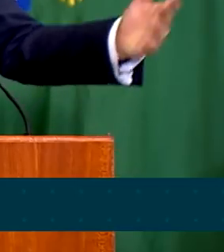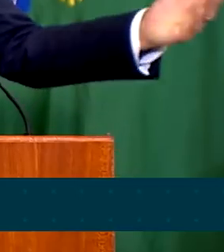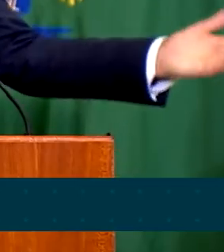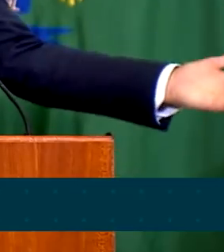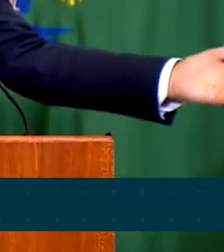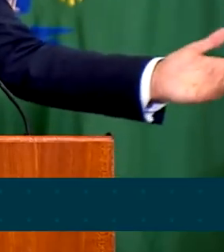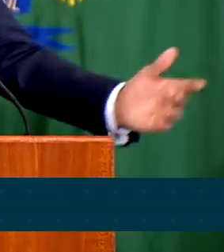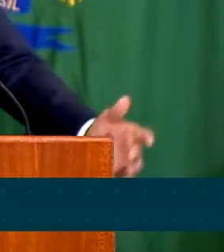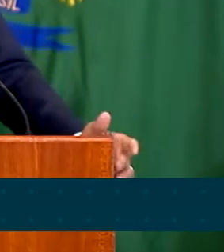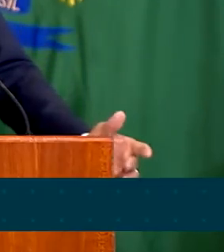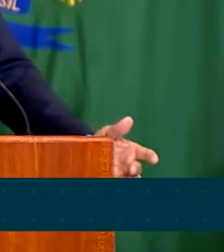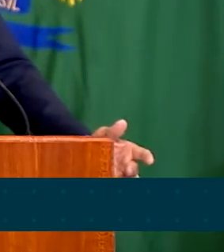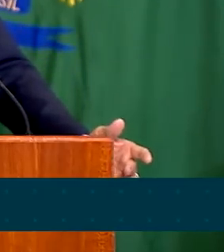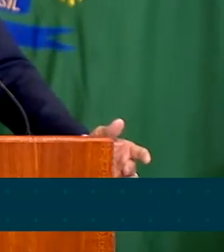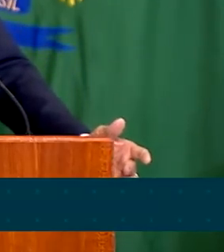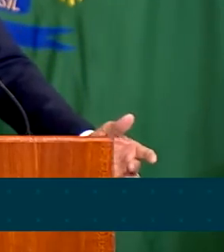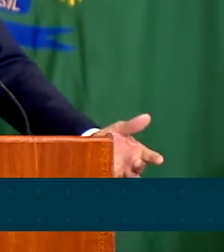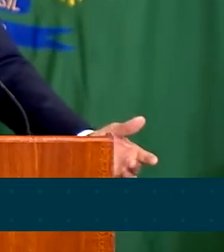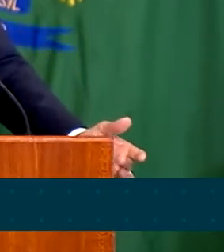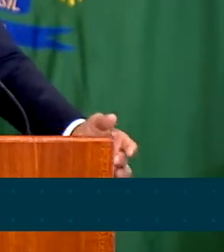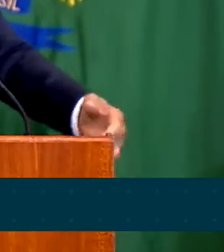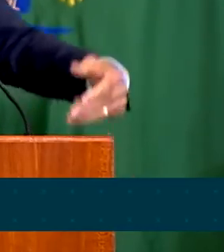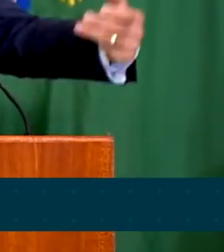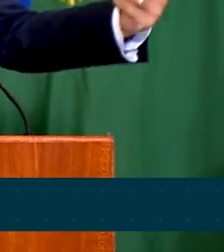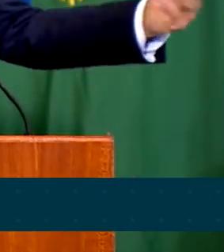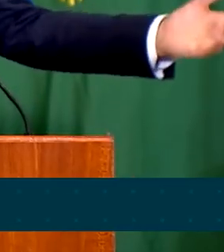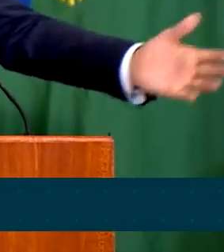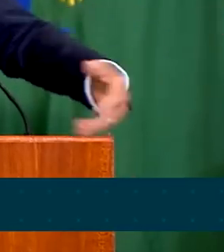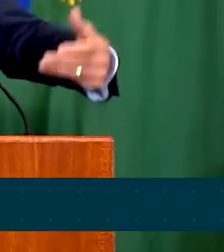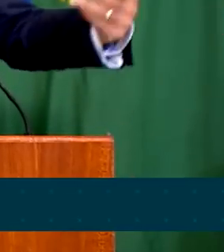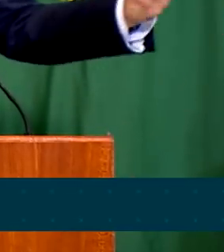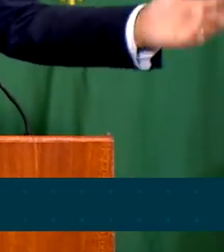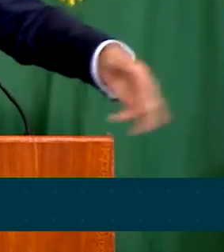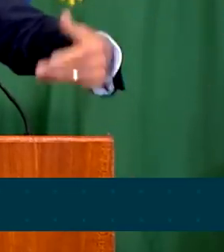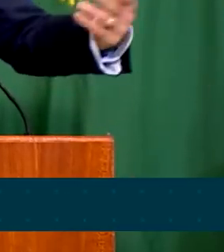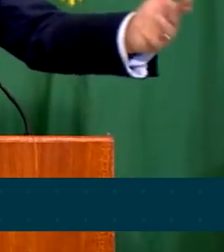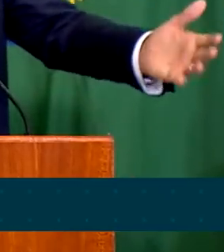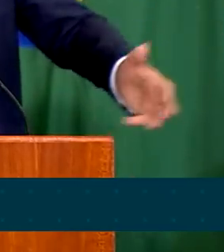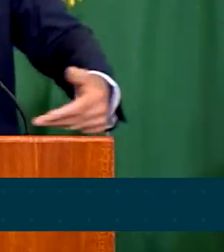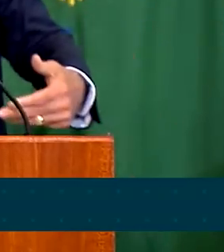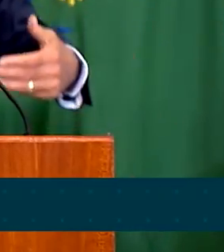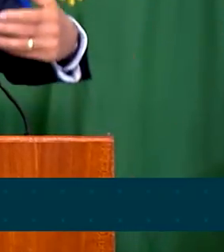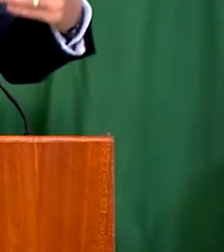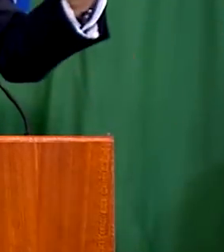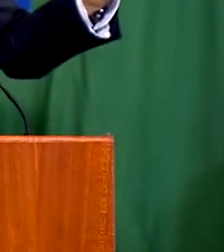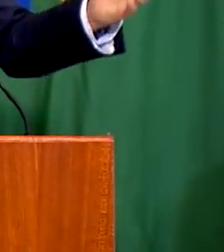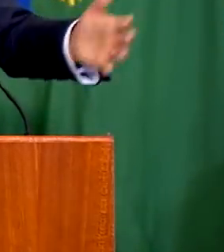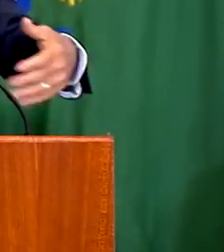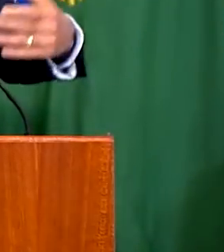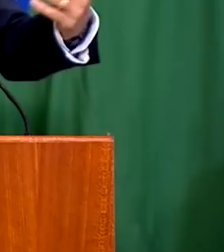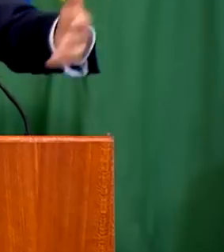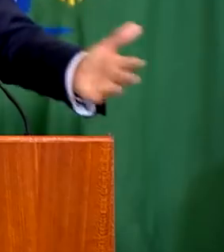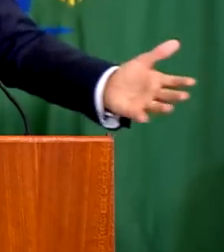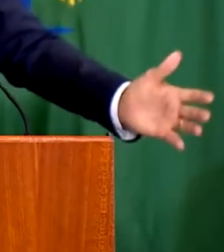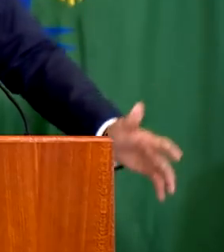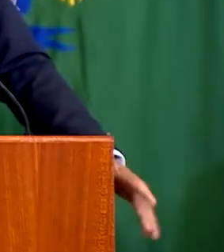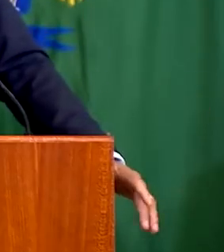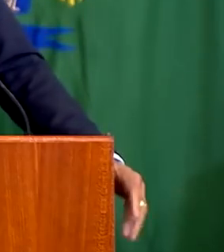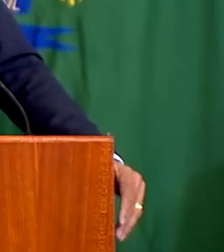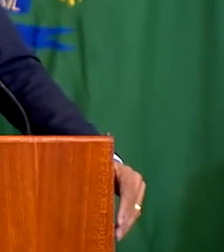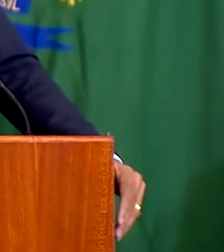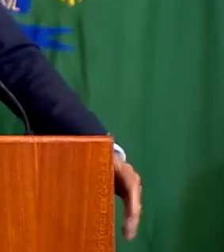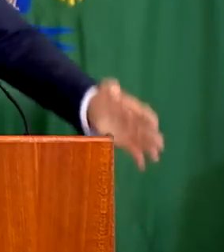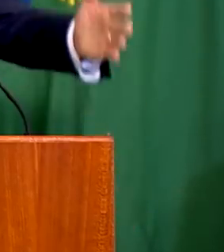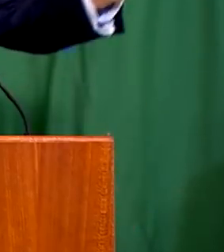no mercado, com pessoas aptas a buscar bancos, tocar